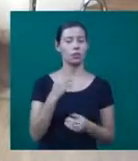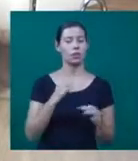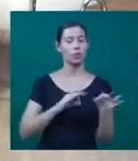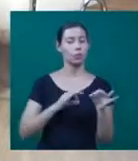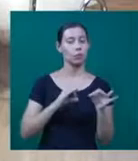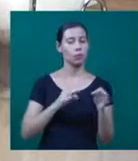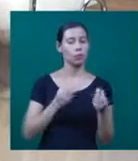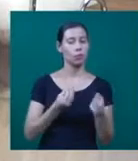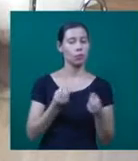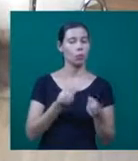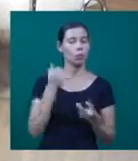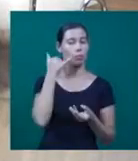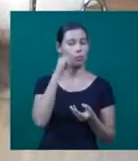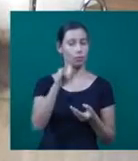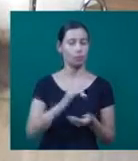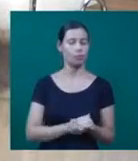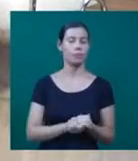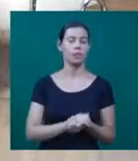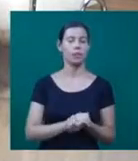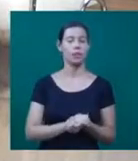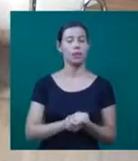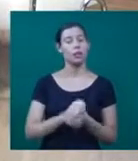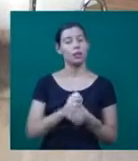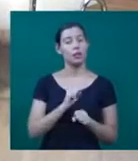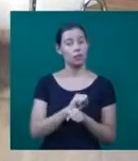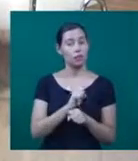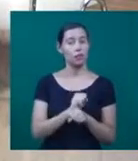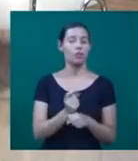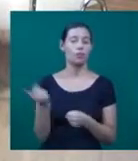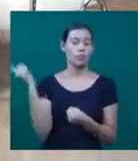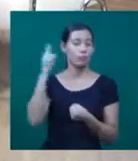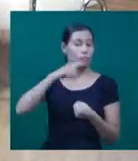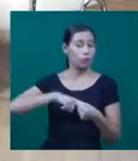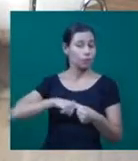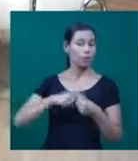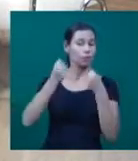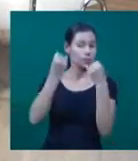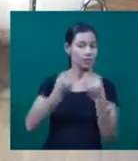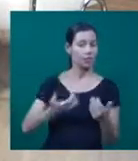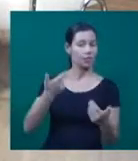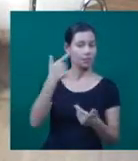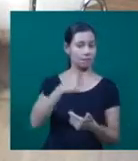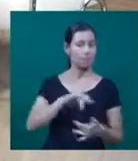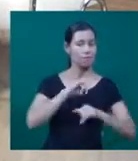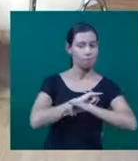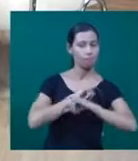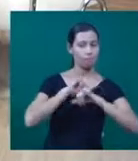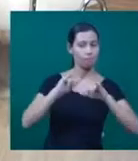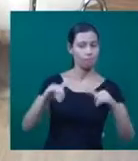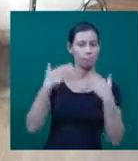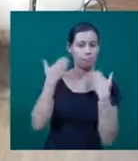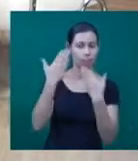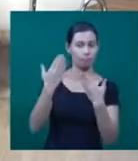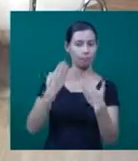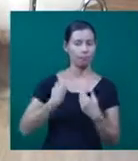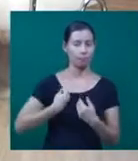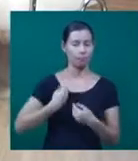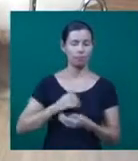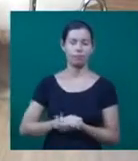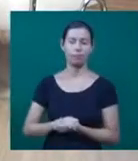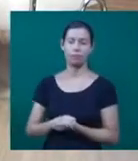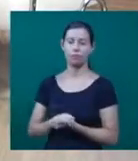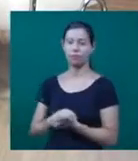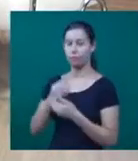os hábitos ideais de vida. Eu espero contar com você mais vezes, para a gente poder falar mais e levar mais informação à nossa comunidade. Muito obrigado pela presença mais uma vez. Obrigada pela